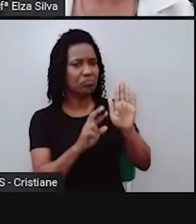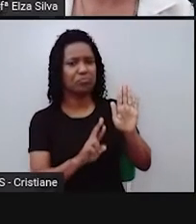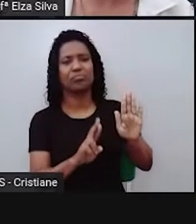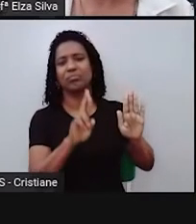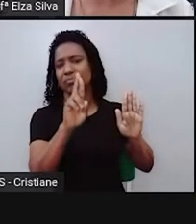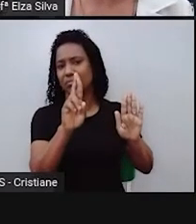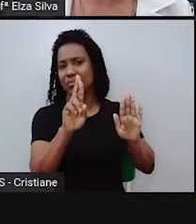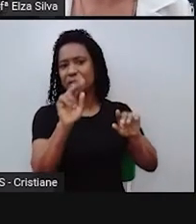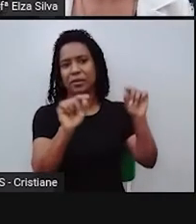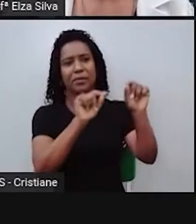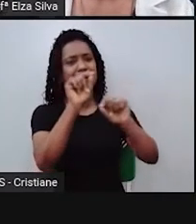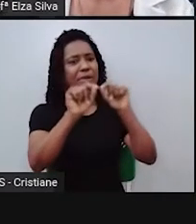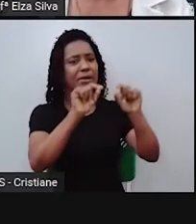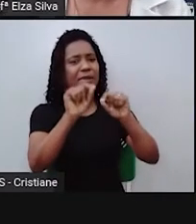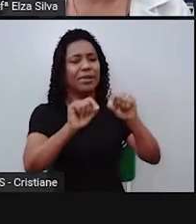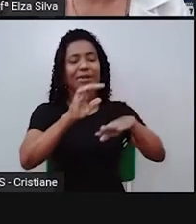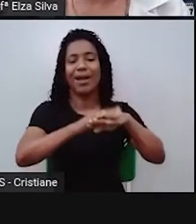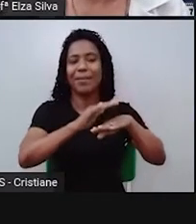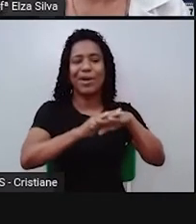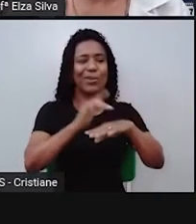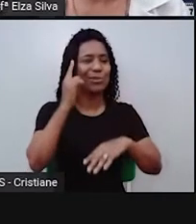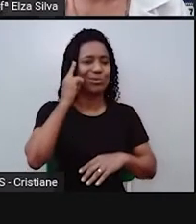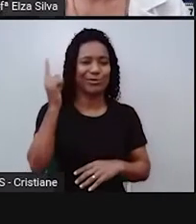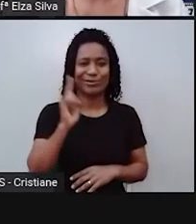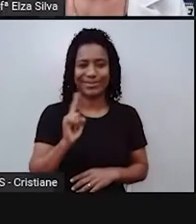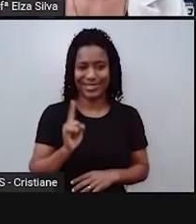sabe quem produziu o meme.